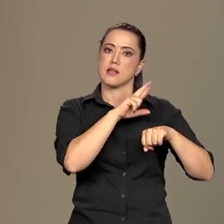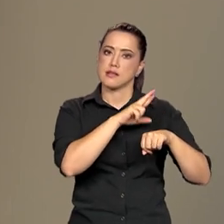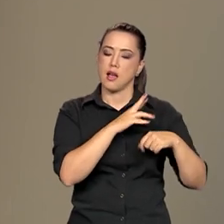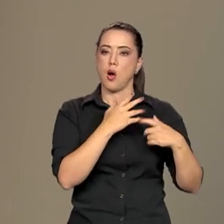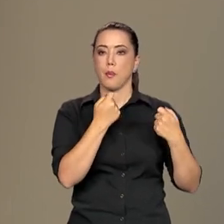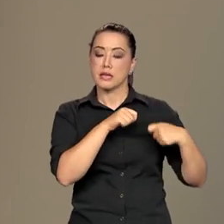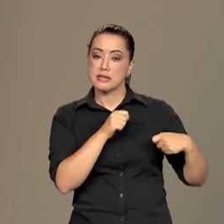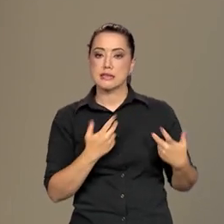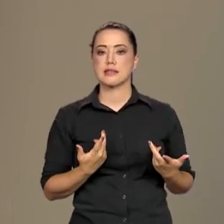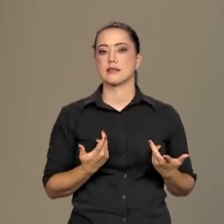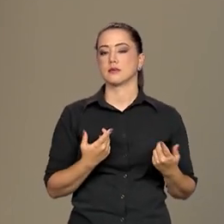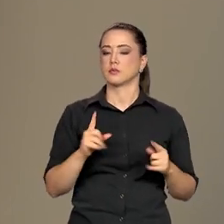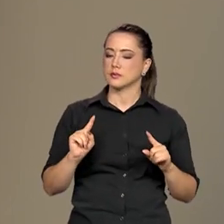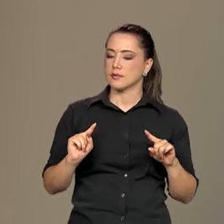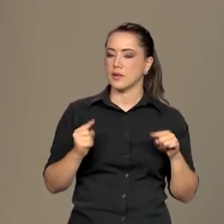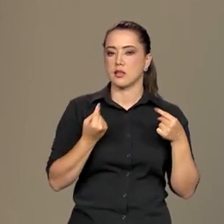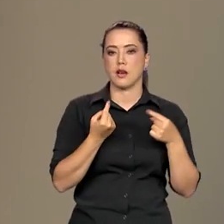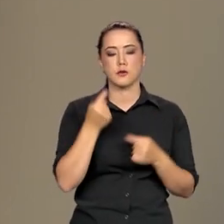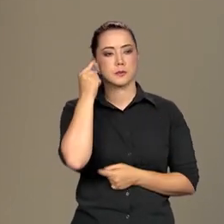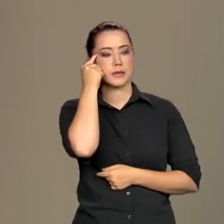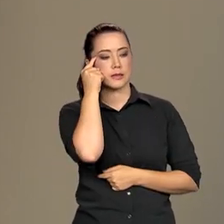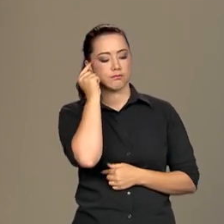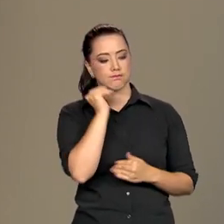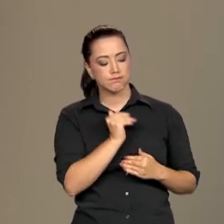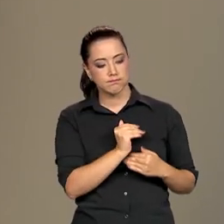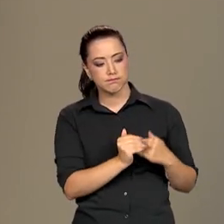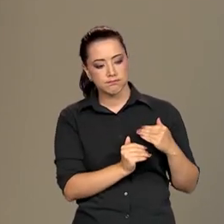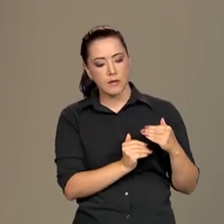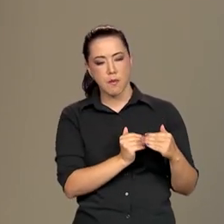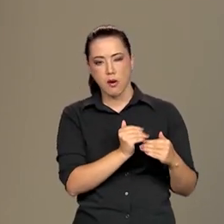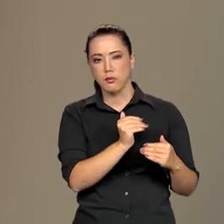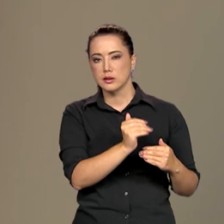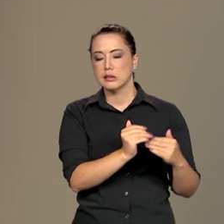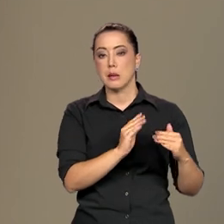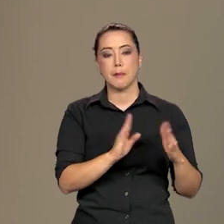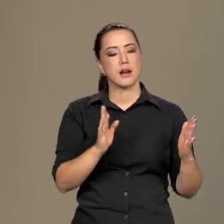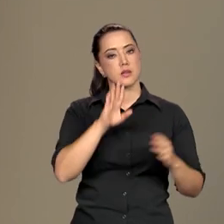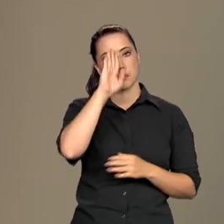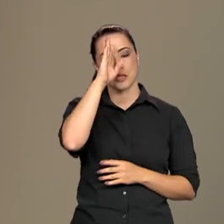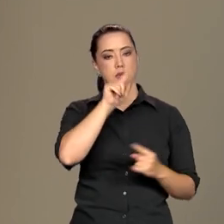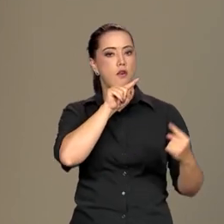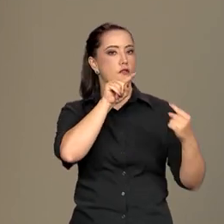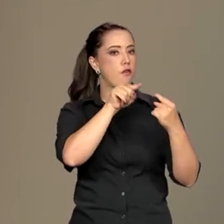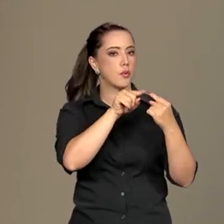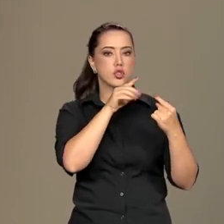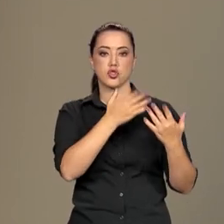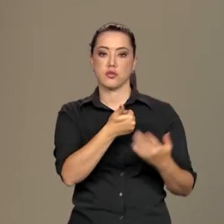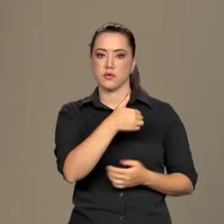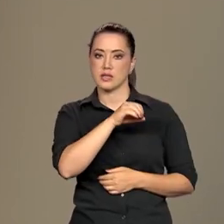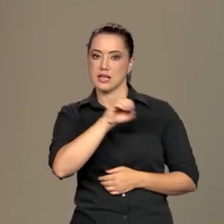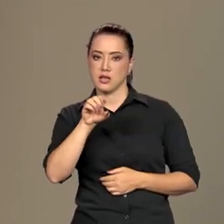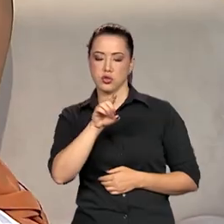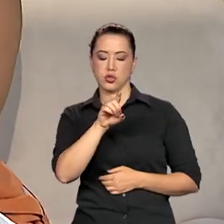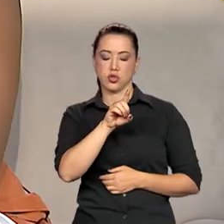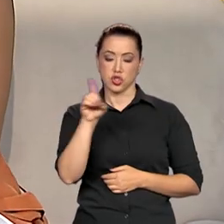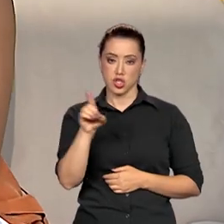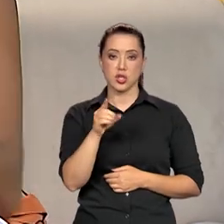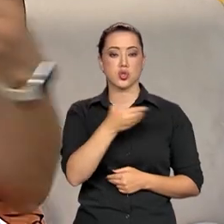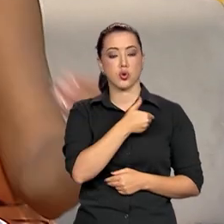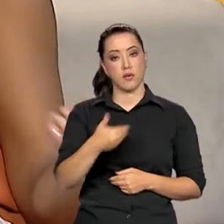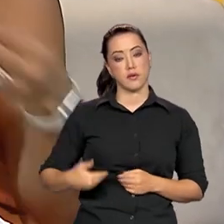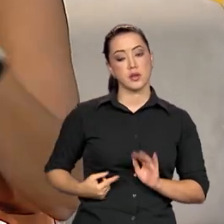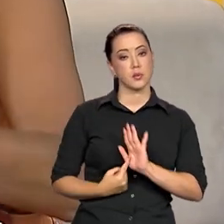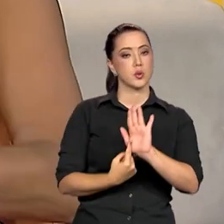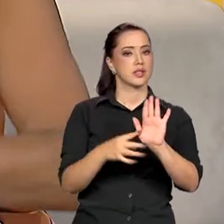pensar e calcular cada passo, mas priorizando, principalmente, nesses 100 e 120 dias de governo, que a gente precisa